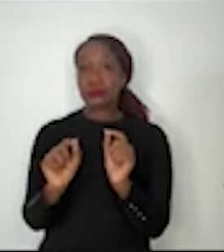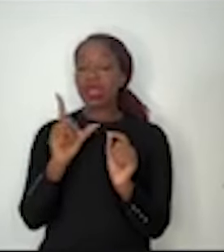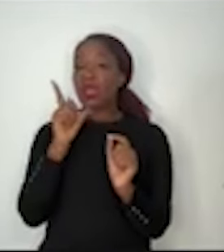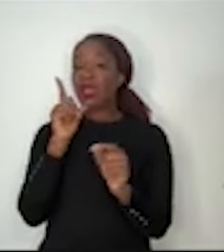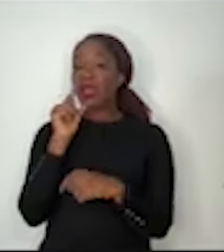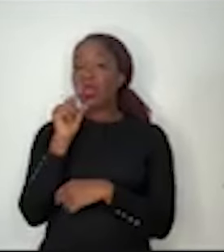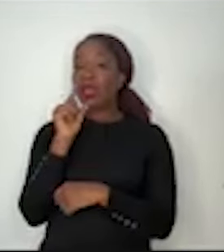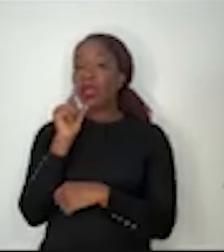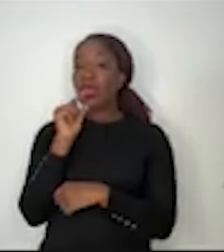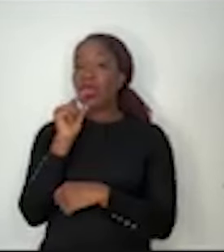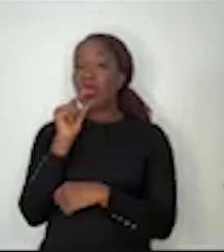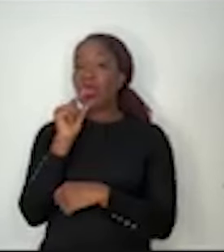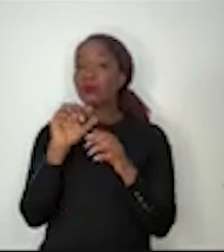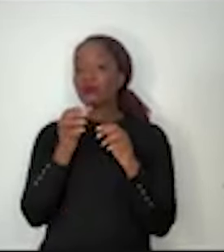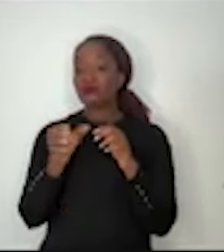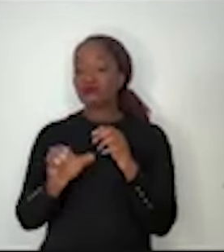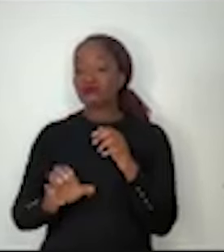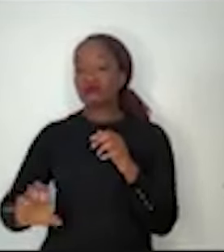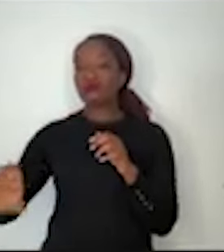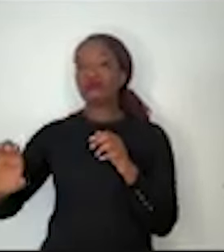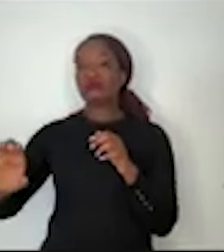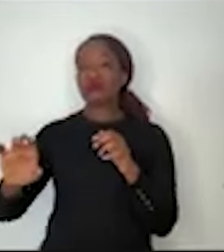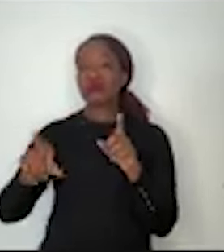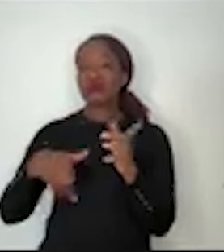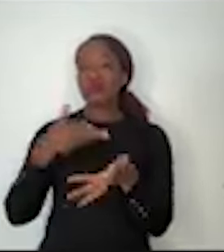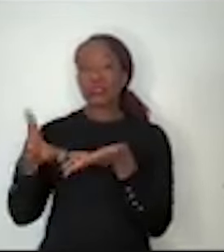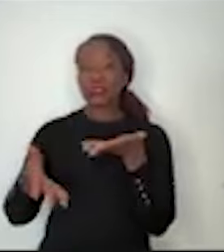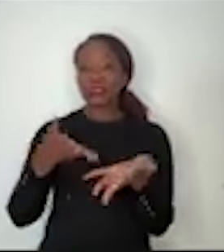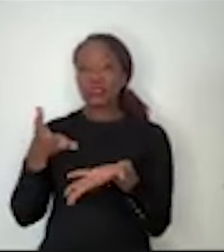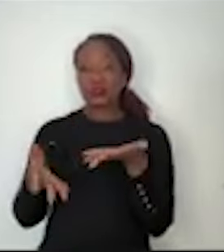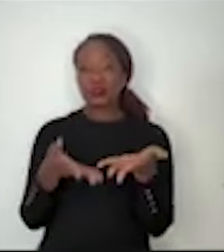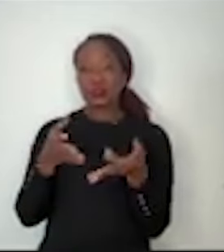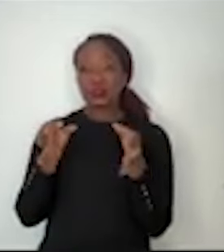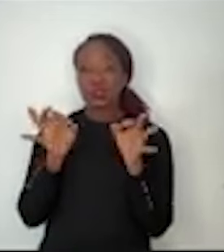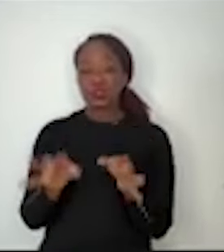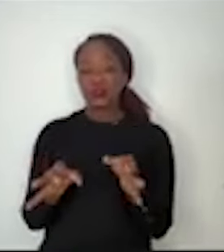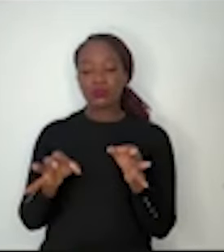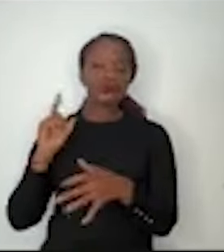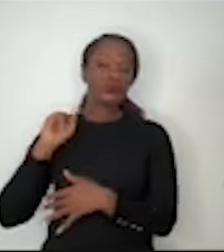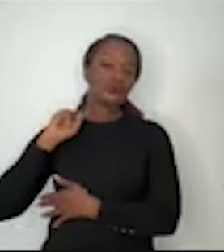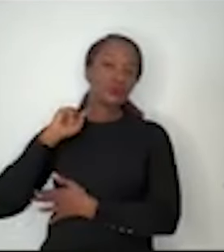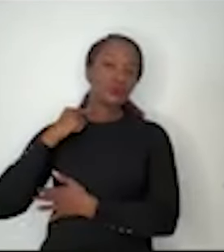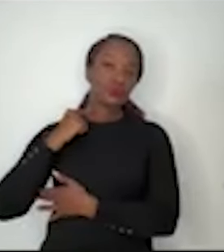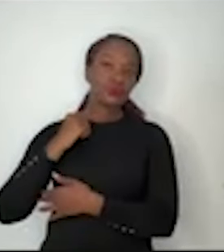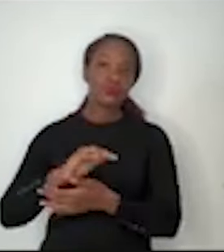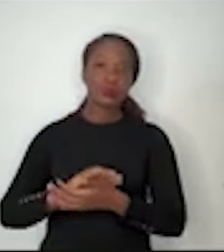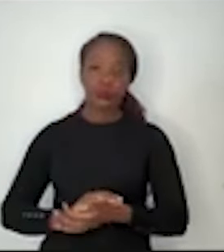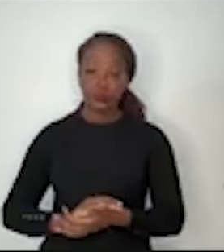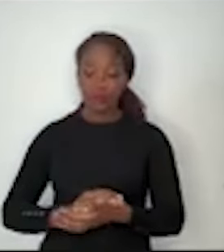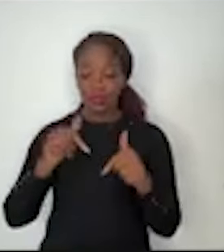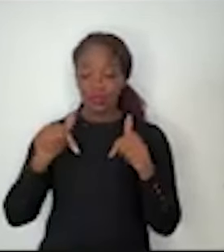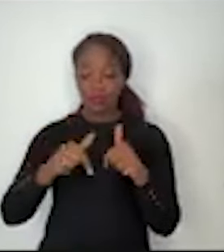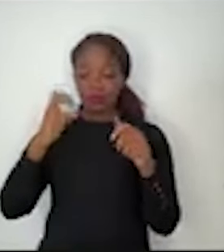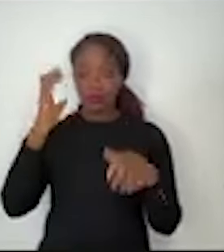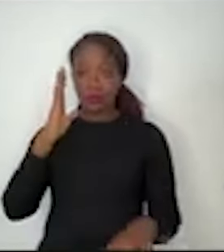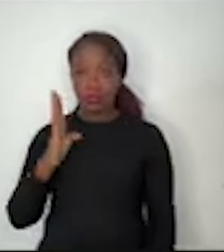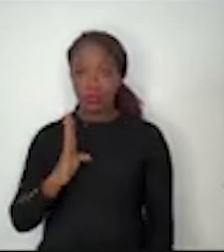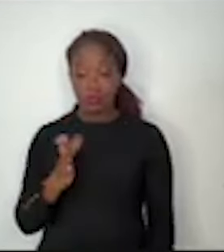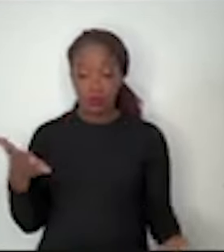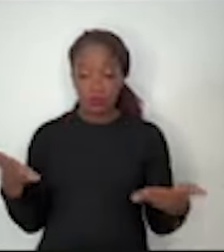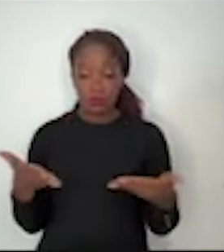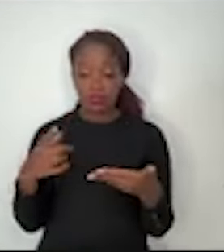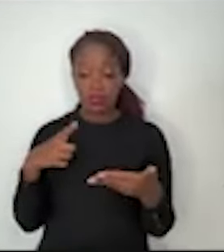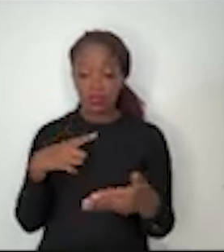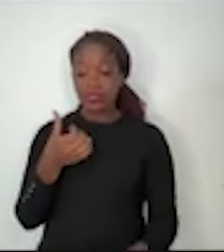esgotamento sanitário e tratamento adequado do lixo. Nós temos no Brasil hoje 62